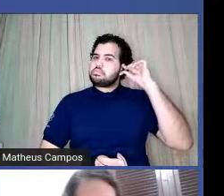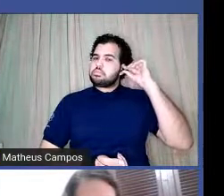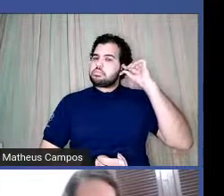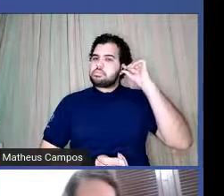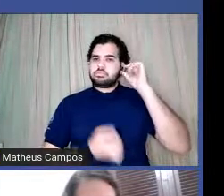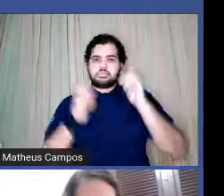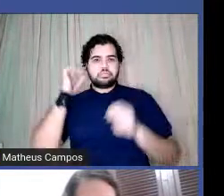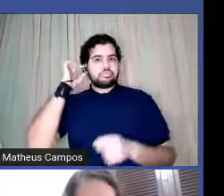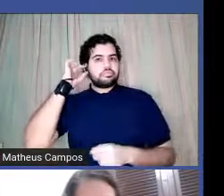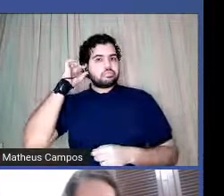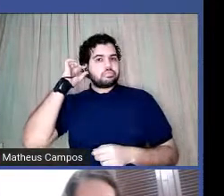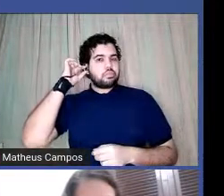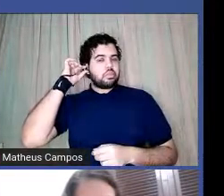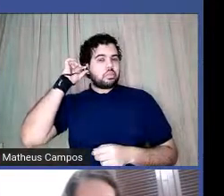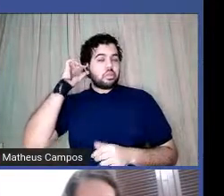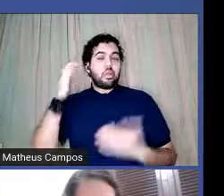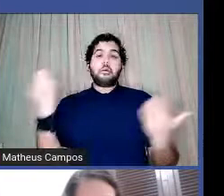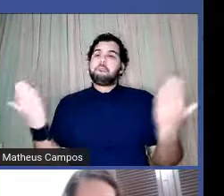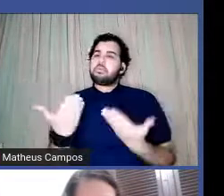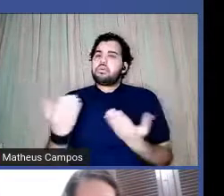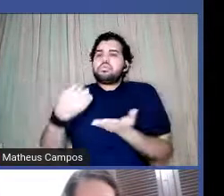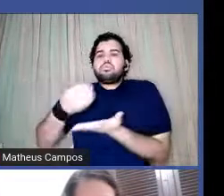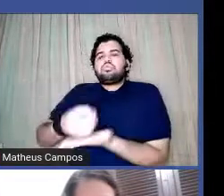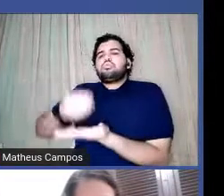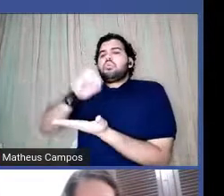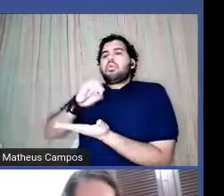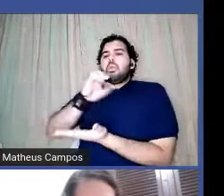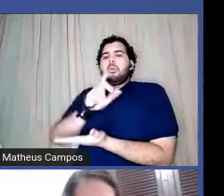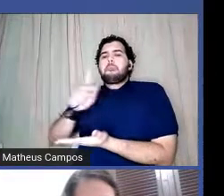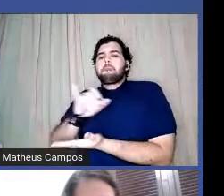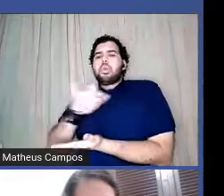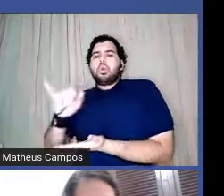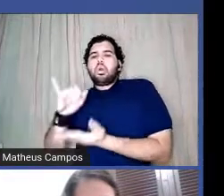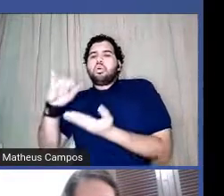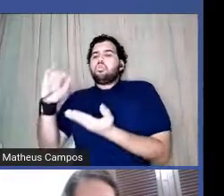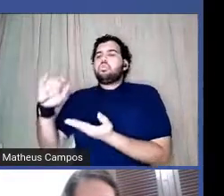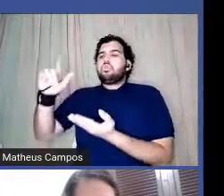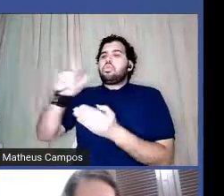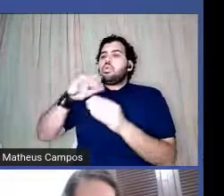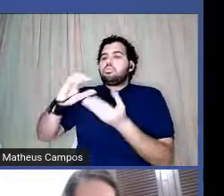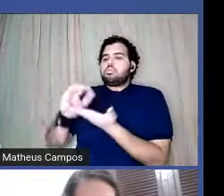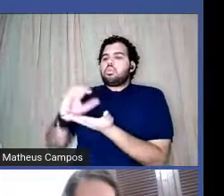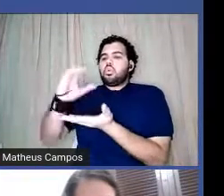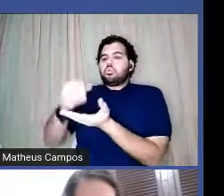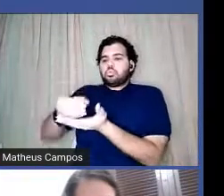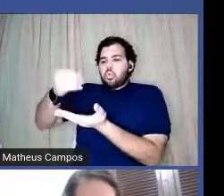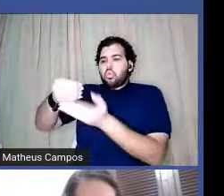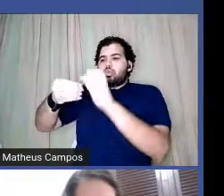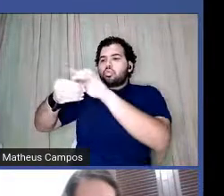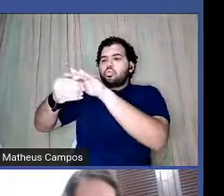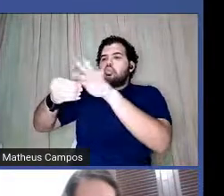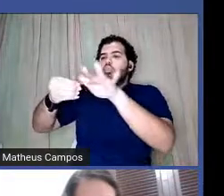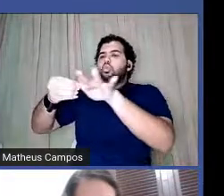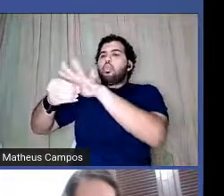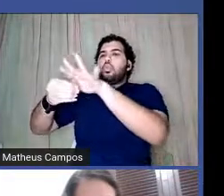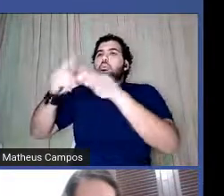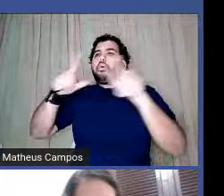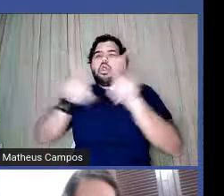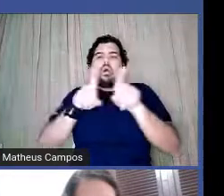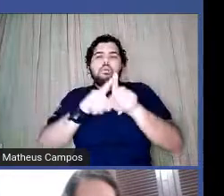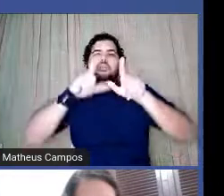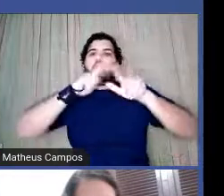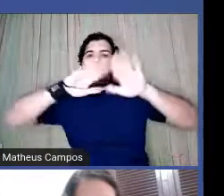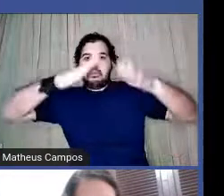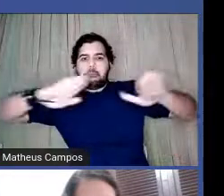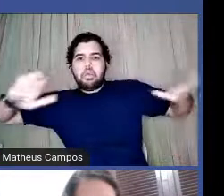E hoje eu bebo minha gelada e peço que as espumas do mar e da cerveja nos banhos de proteção e que bebamos intuição.